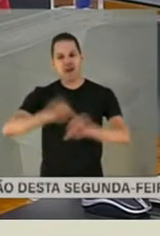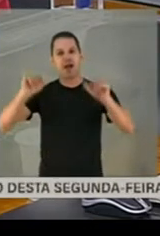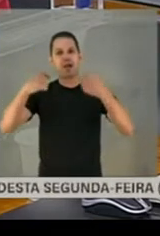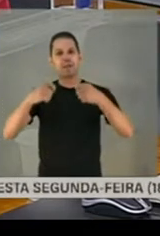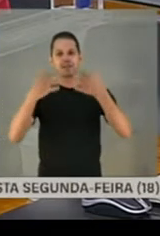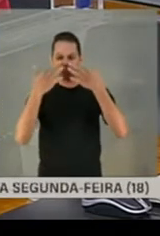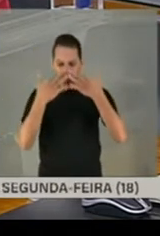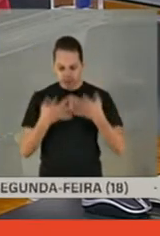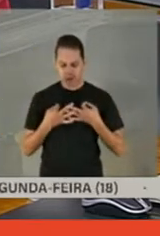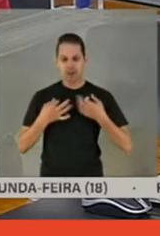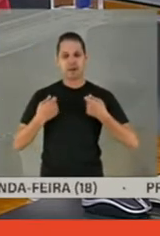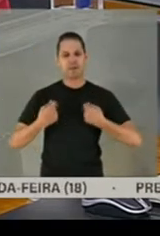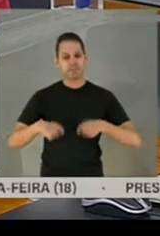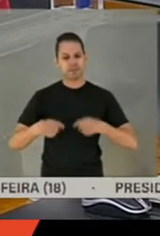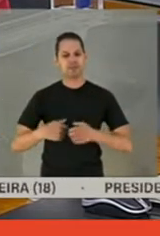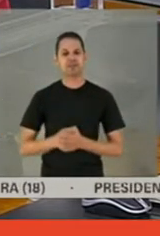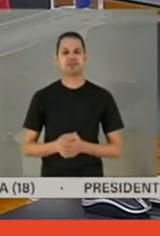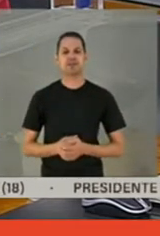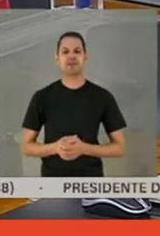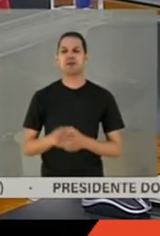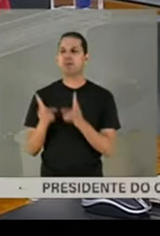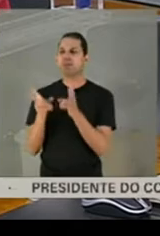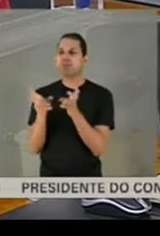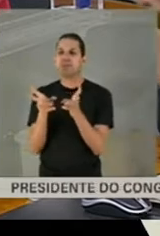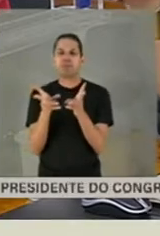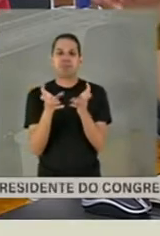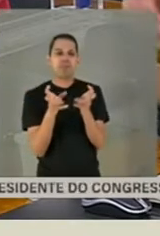escutados. Eu vejo aqui